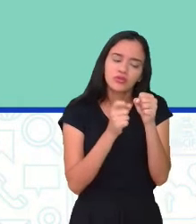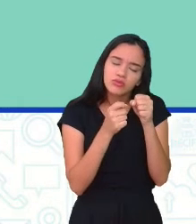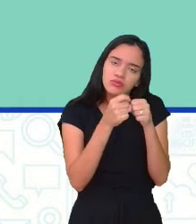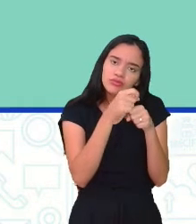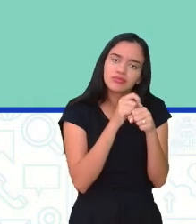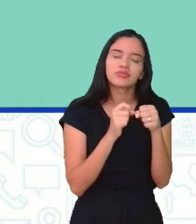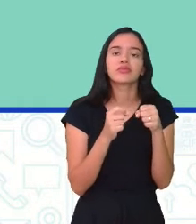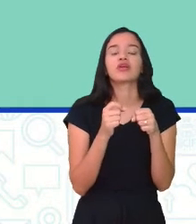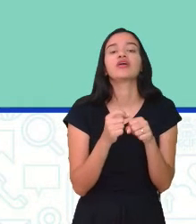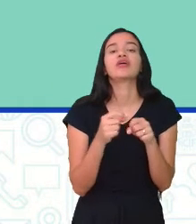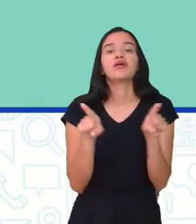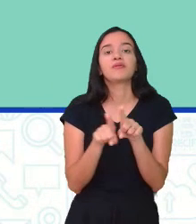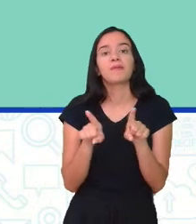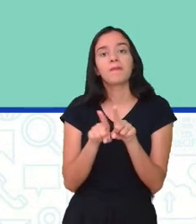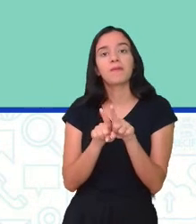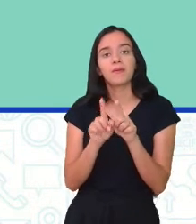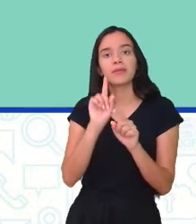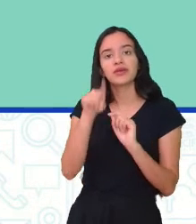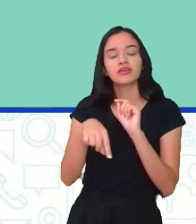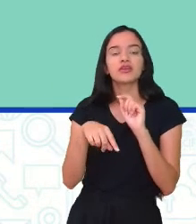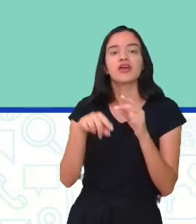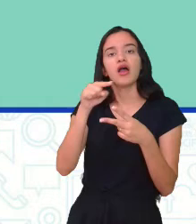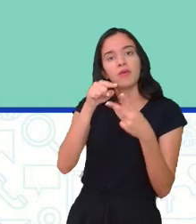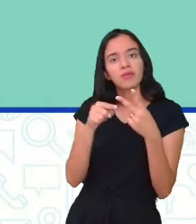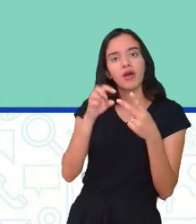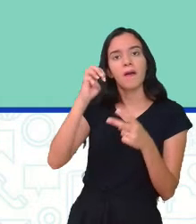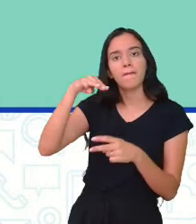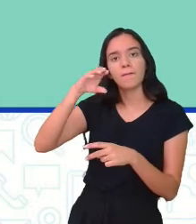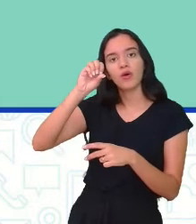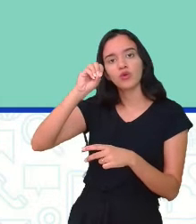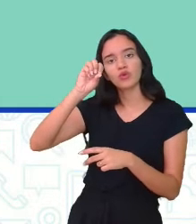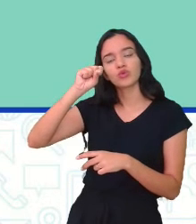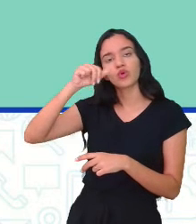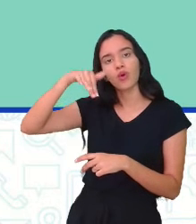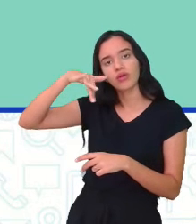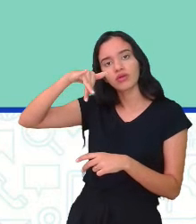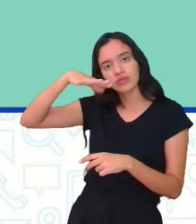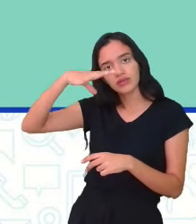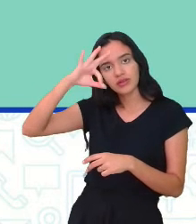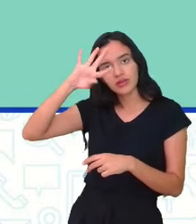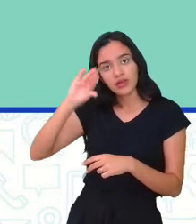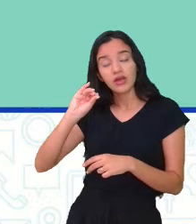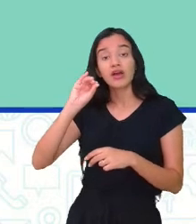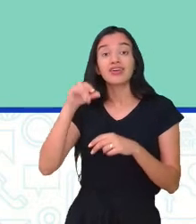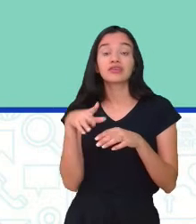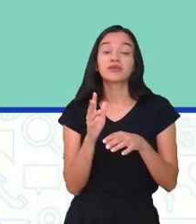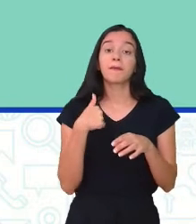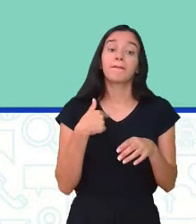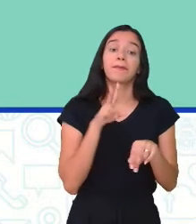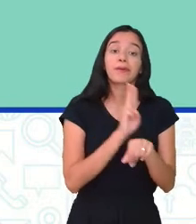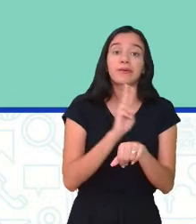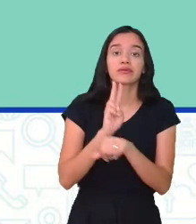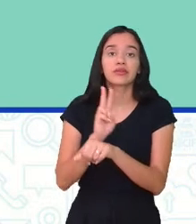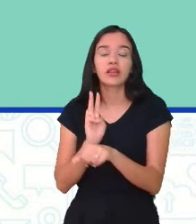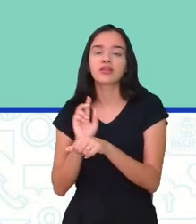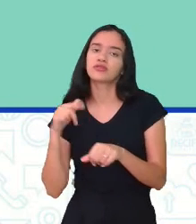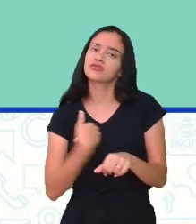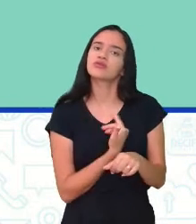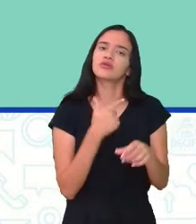monócitos e os macrófagos que são as células que defendem o nosso organismo são as células